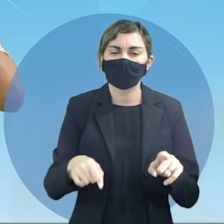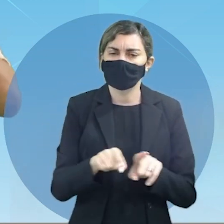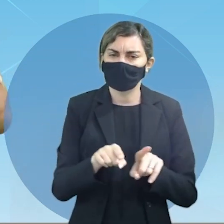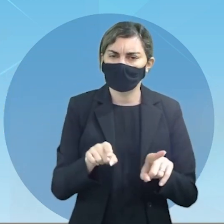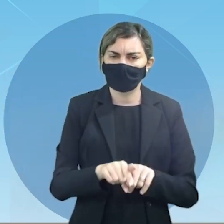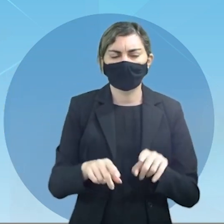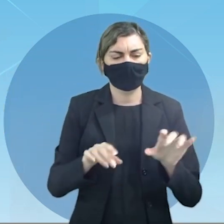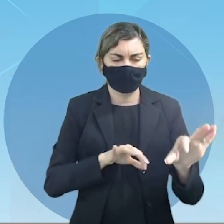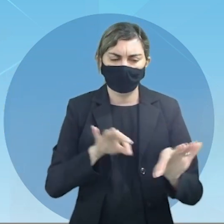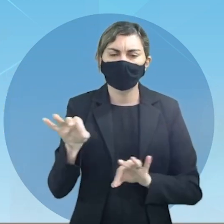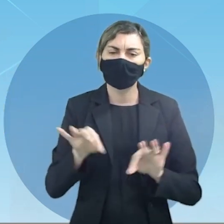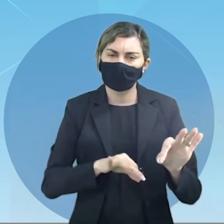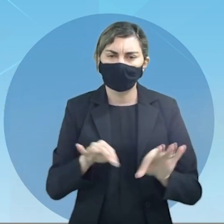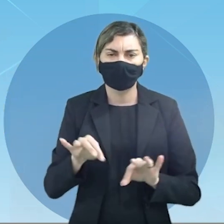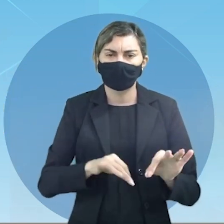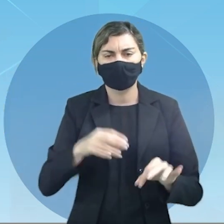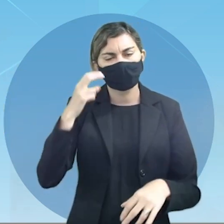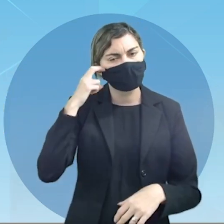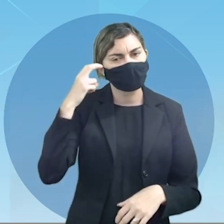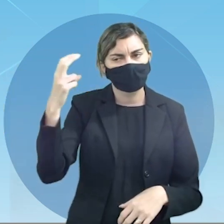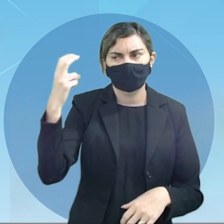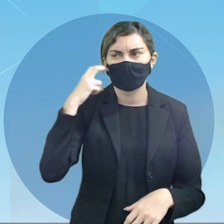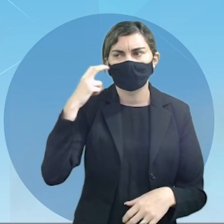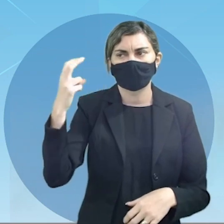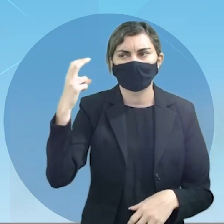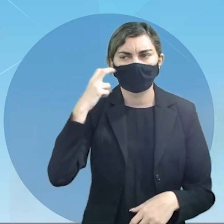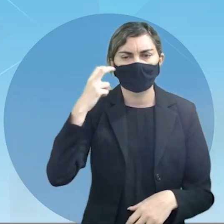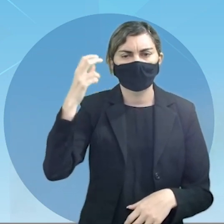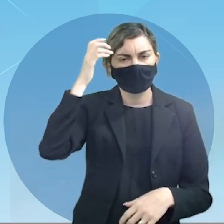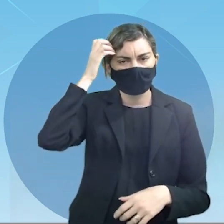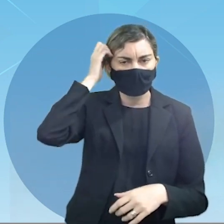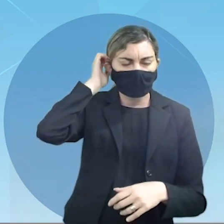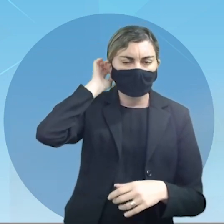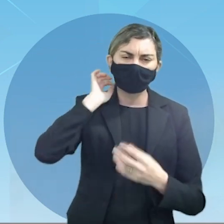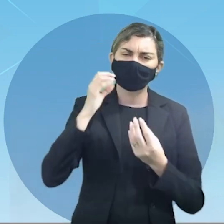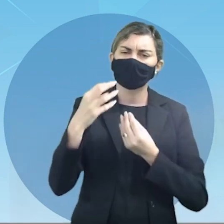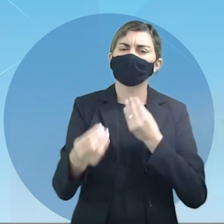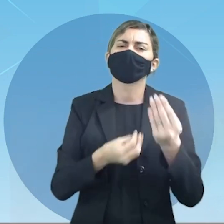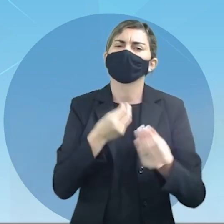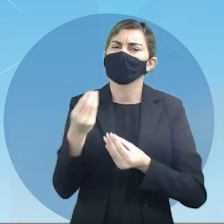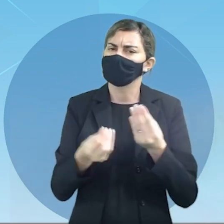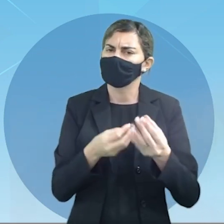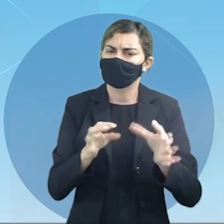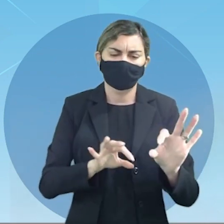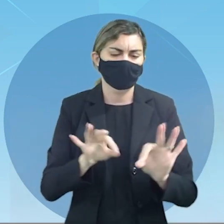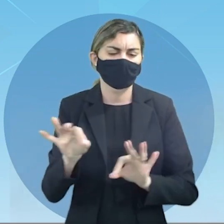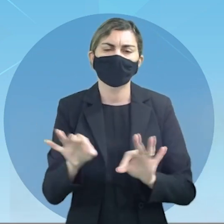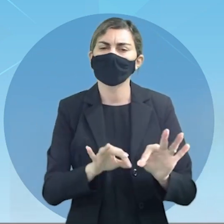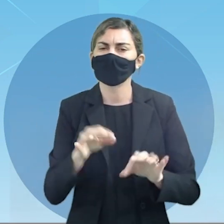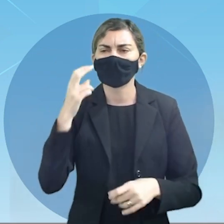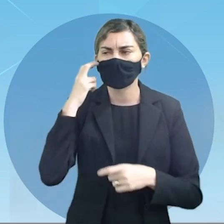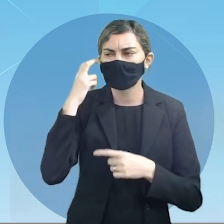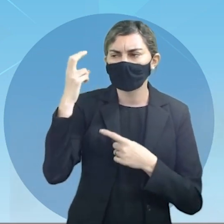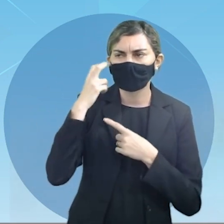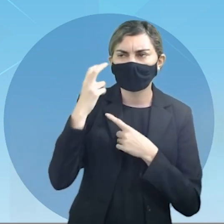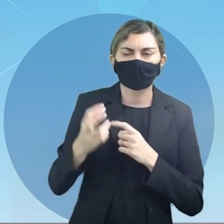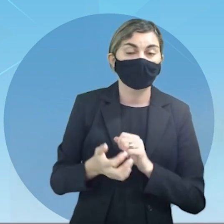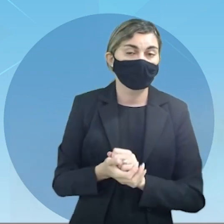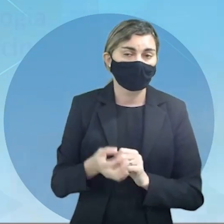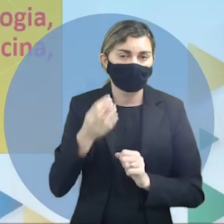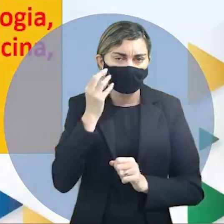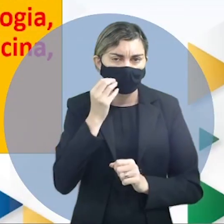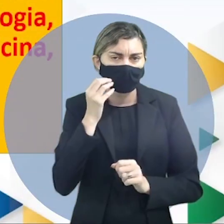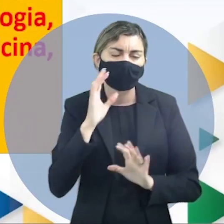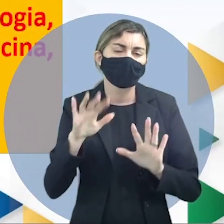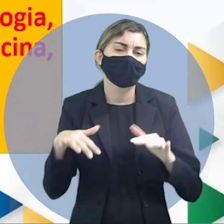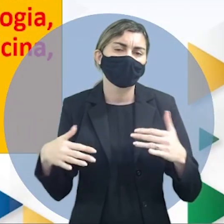o que a sua preparação intelectual mas como se deu essa preparação intelectual vamos ver